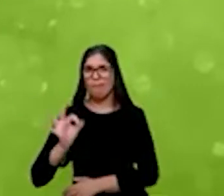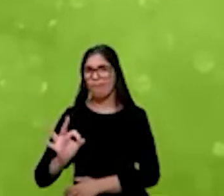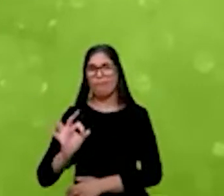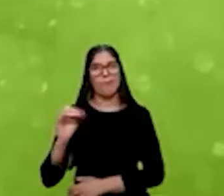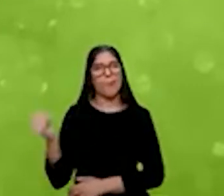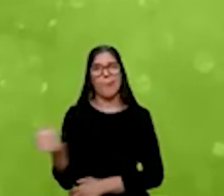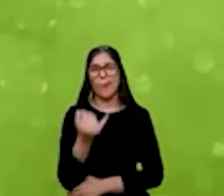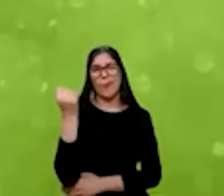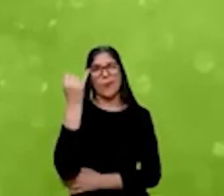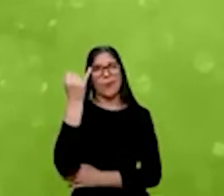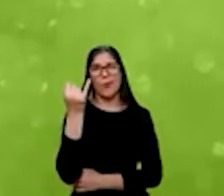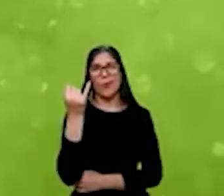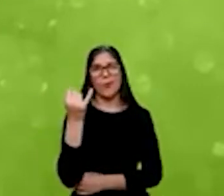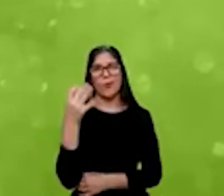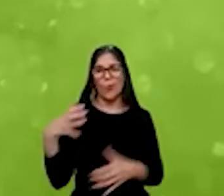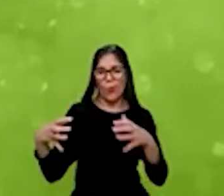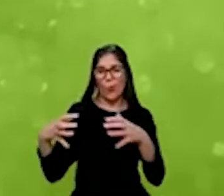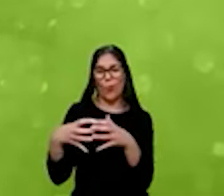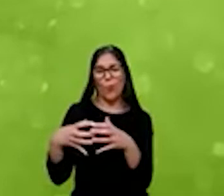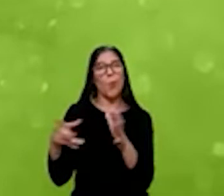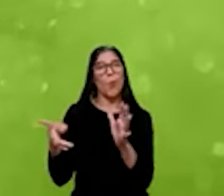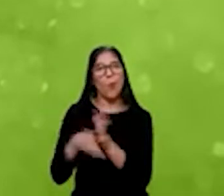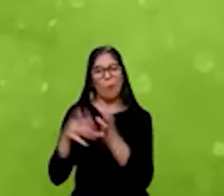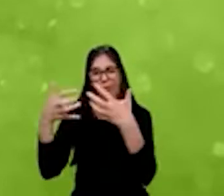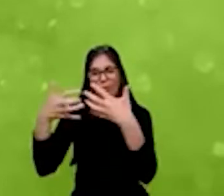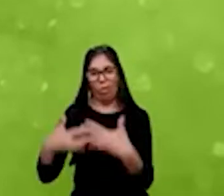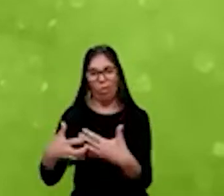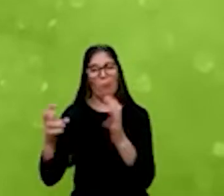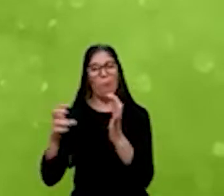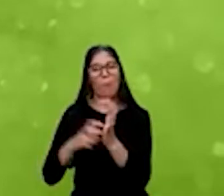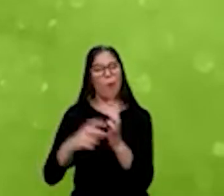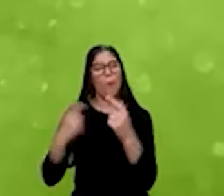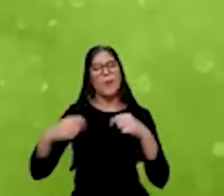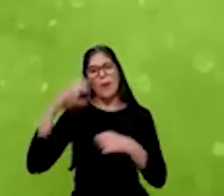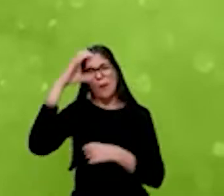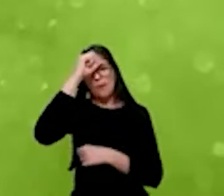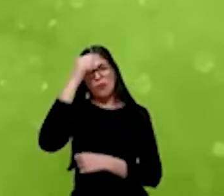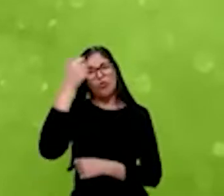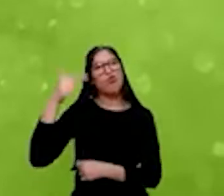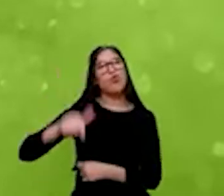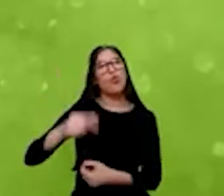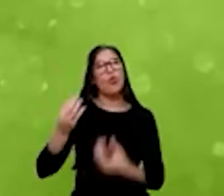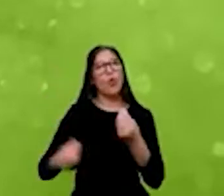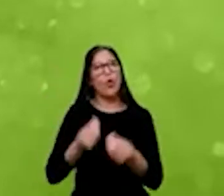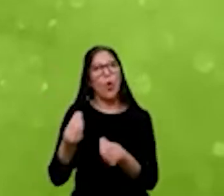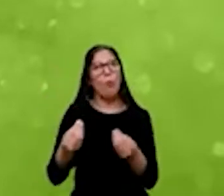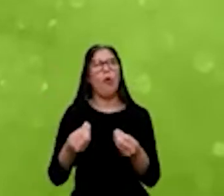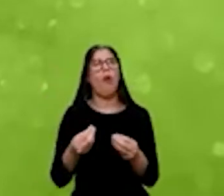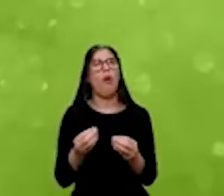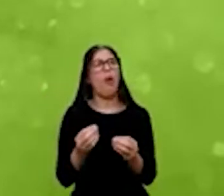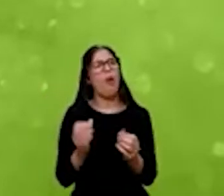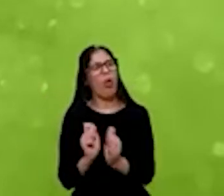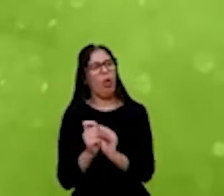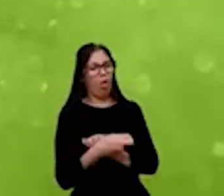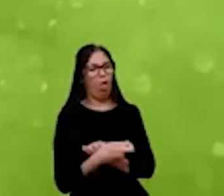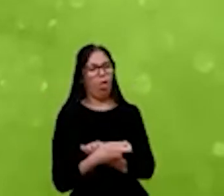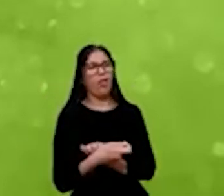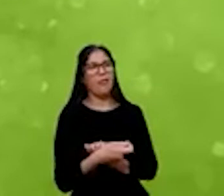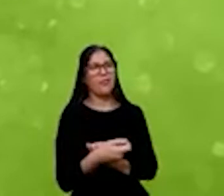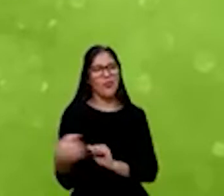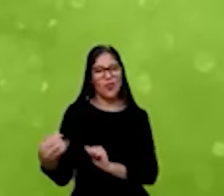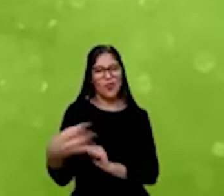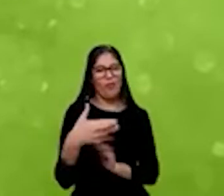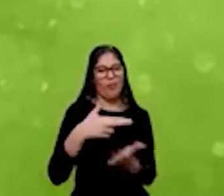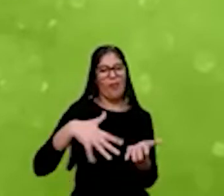corpo funcional do banco, a gente tem que reaprender como é que a gente opera nesse novo contexto. E a outra coisa que eu acho